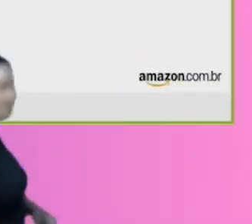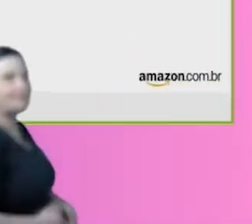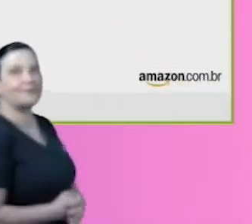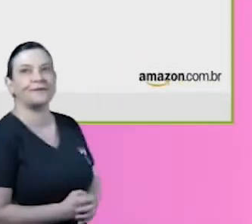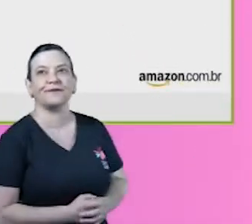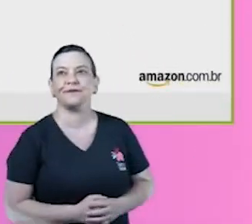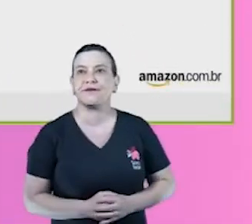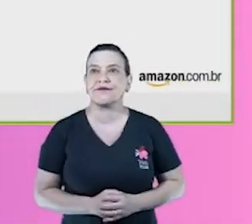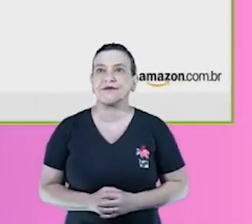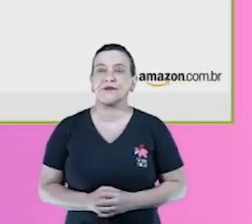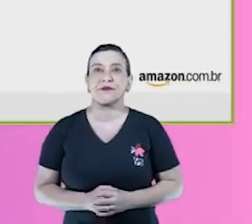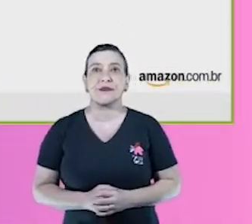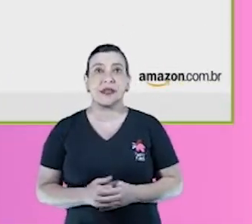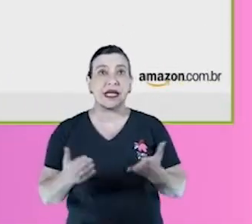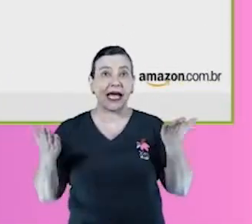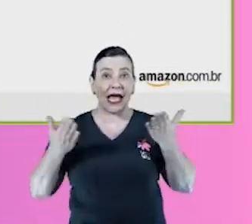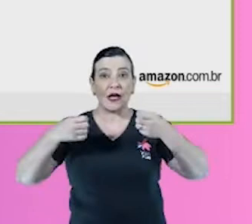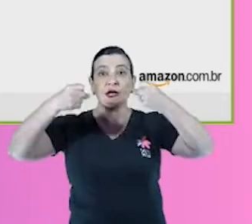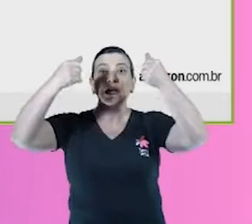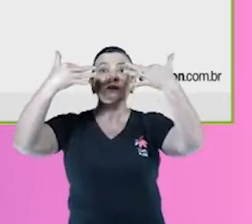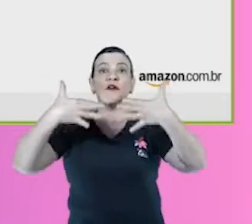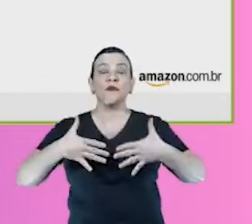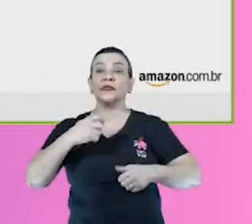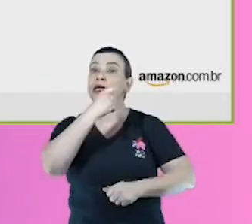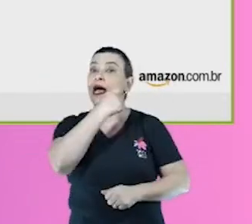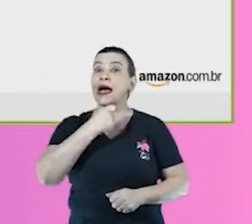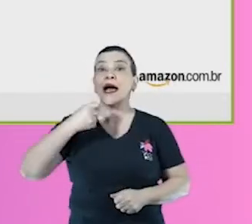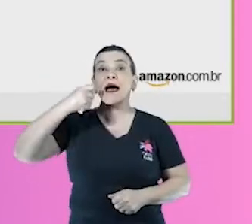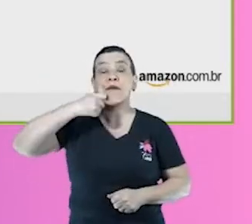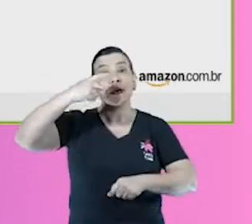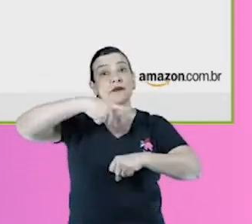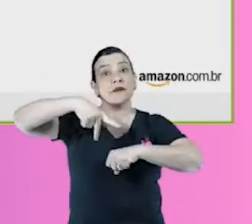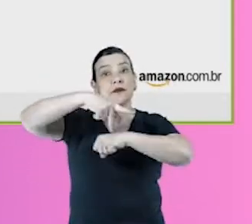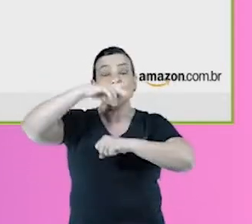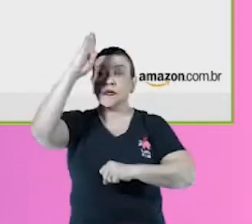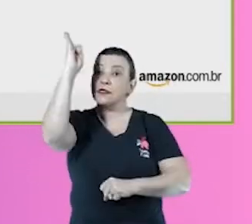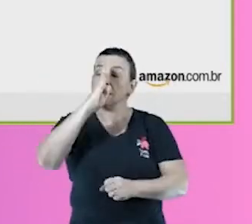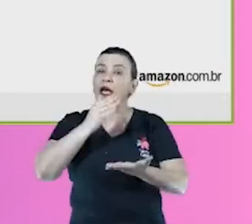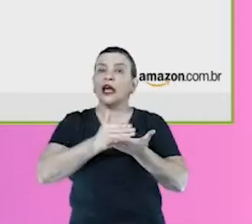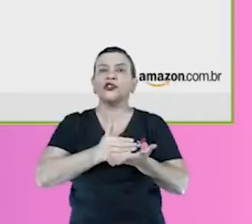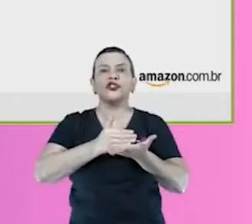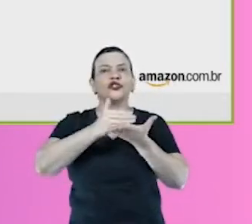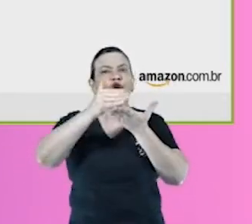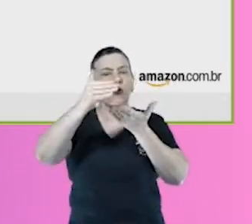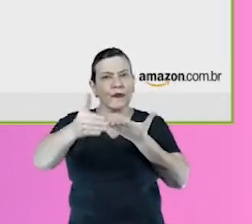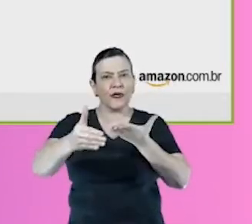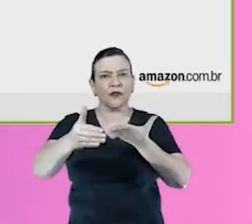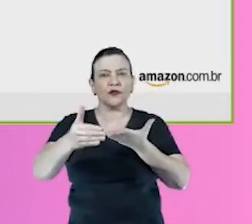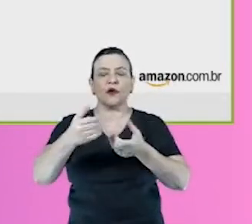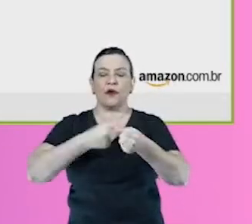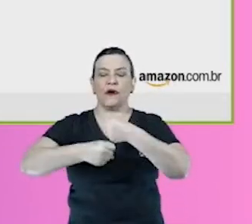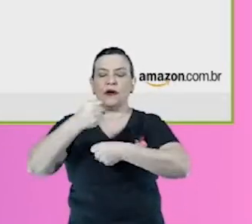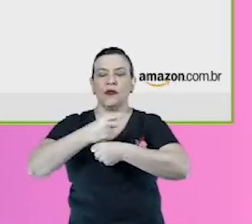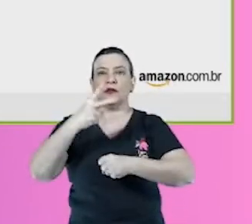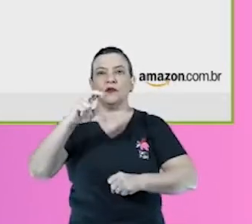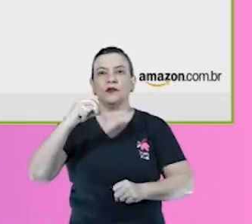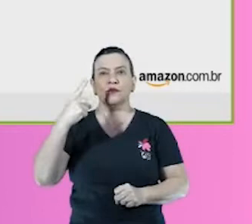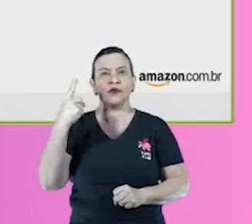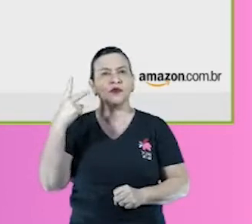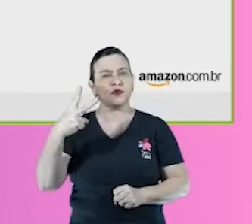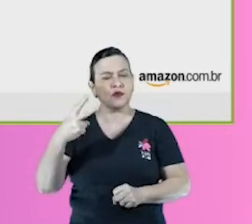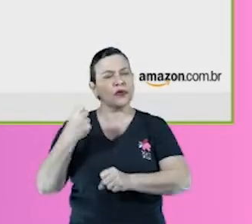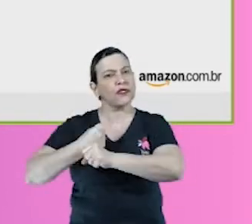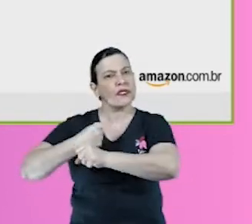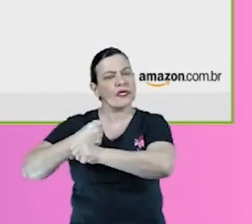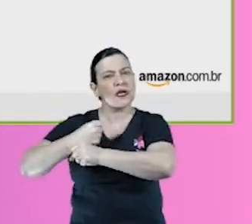Agora eu vou falar um pouquinho, pessoal, sobre a Amazon no Brasil, né, então nós começamos a operar por aqui em 2012, e ao longo dos anos, a gente